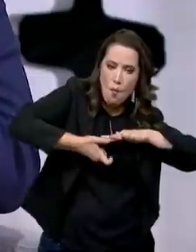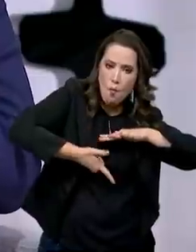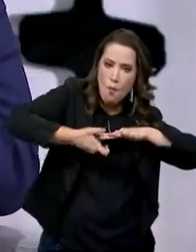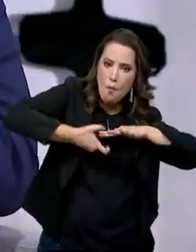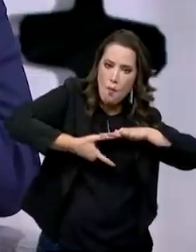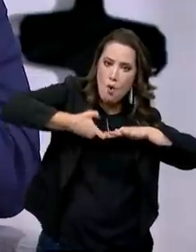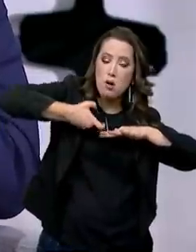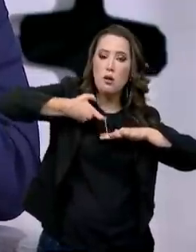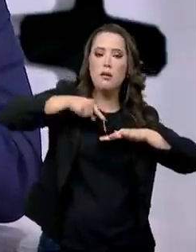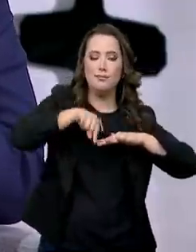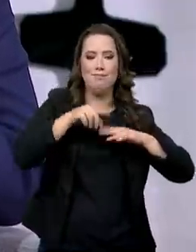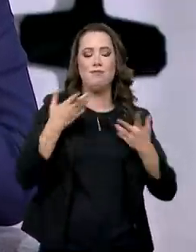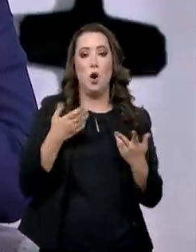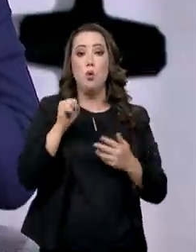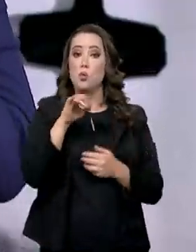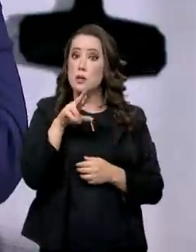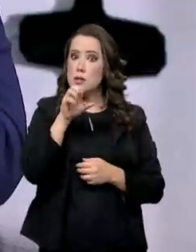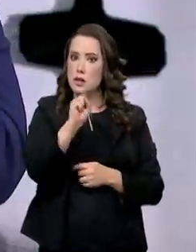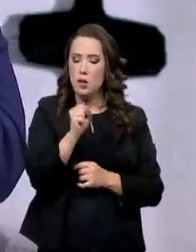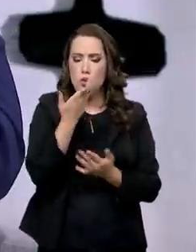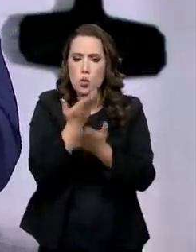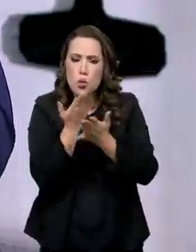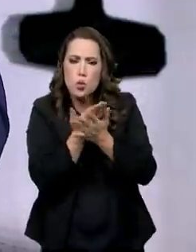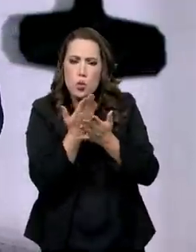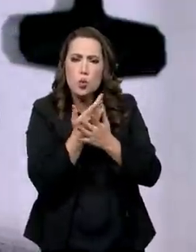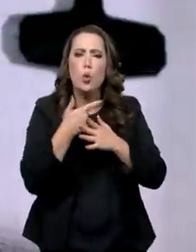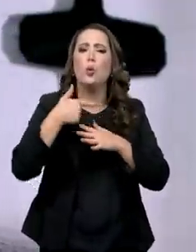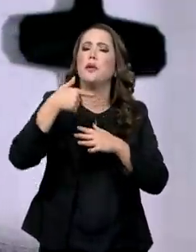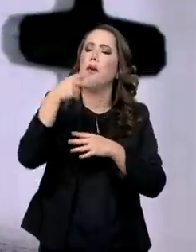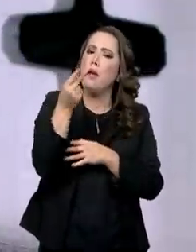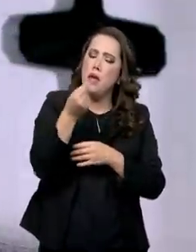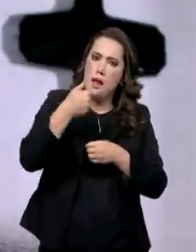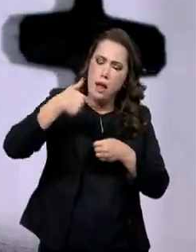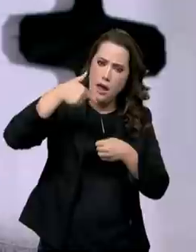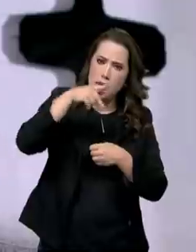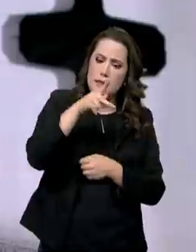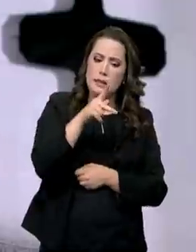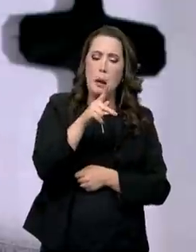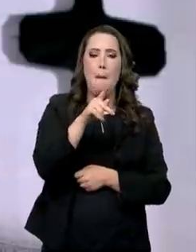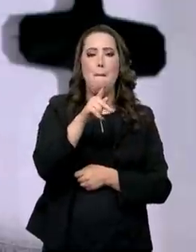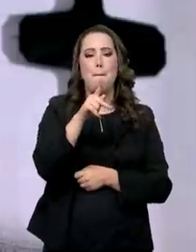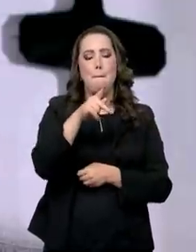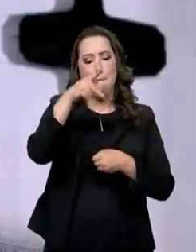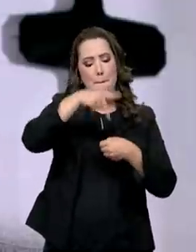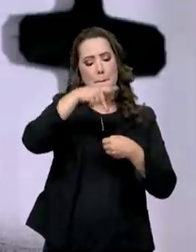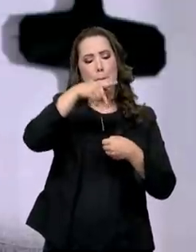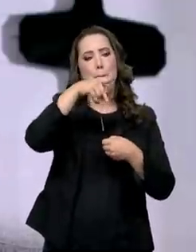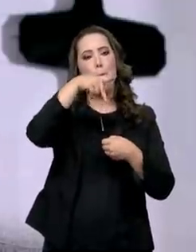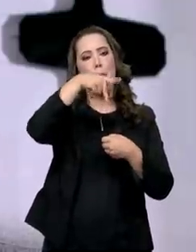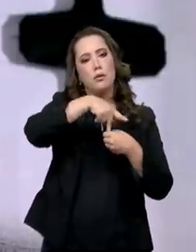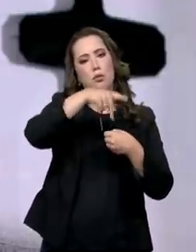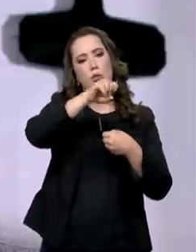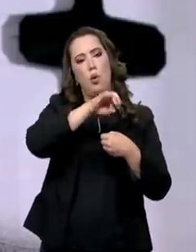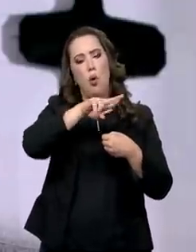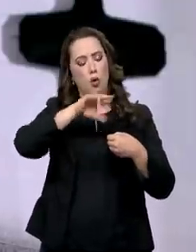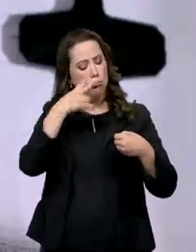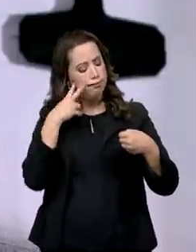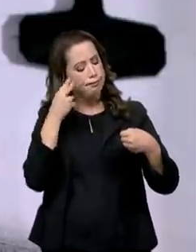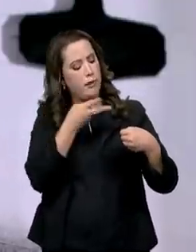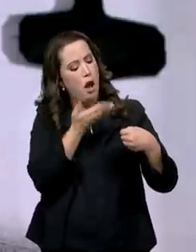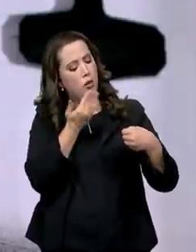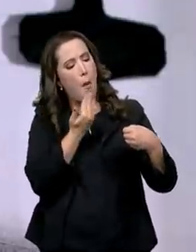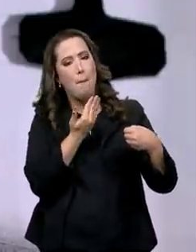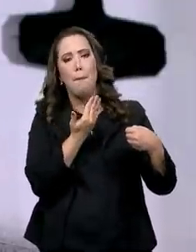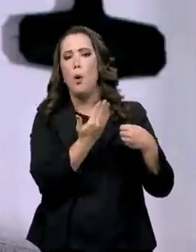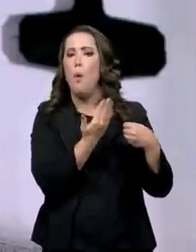a indicação correta para aquela rocha, para aquele tipo de óleo, e com isso pode ter um ganho de 7% a 10% de eficiência do pré-sal. Dá